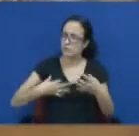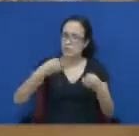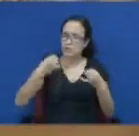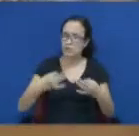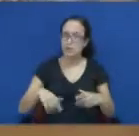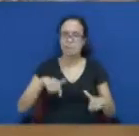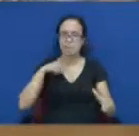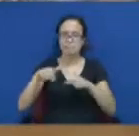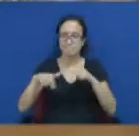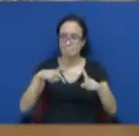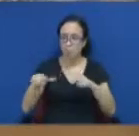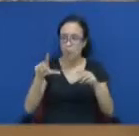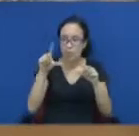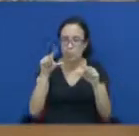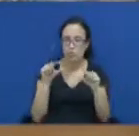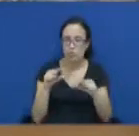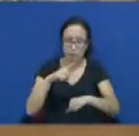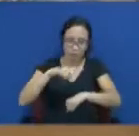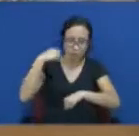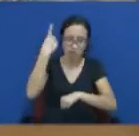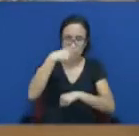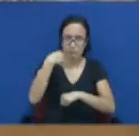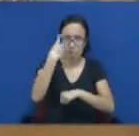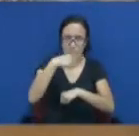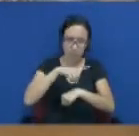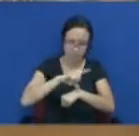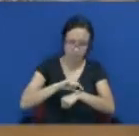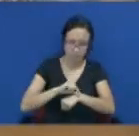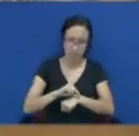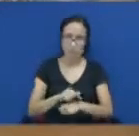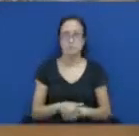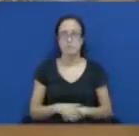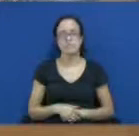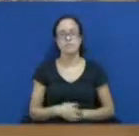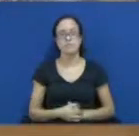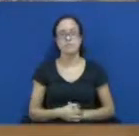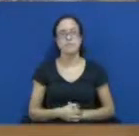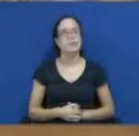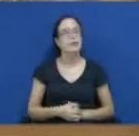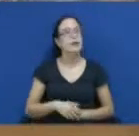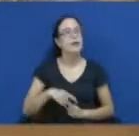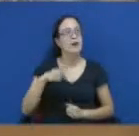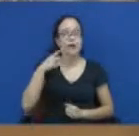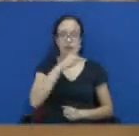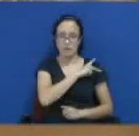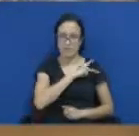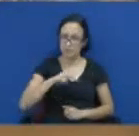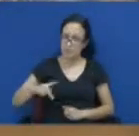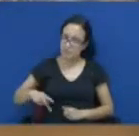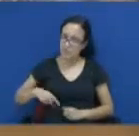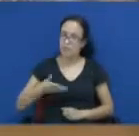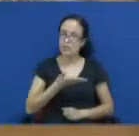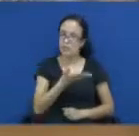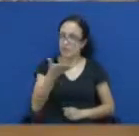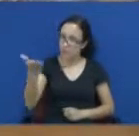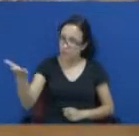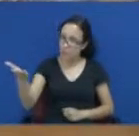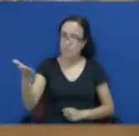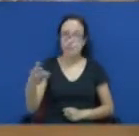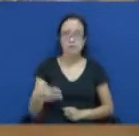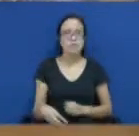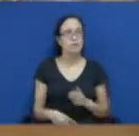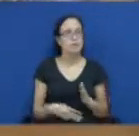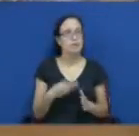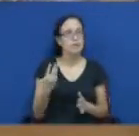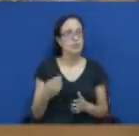inscrição, a presidência oferecerá a palavra, conforme prevê o regimento interno, à senhora Eunice Lopes.